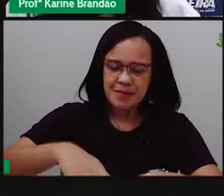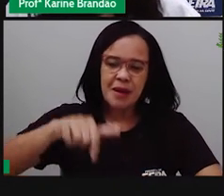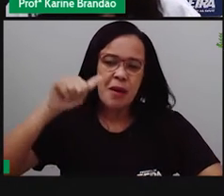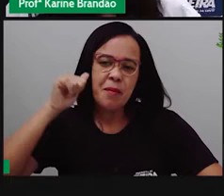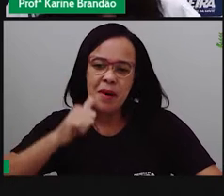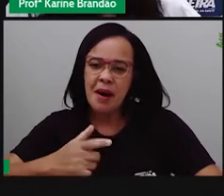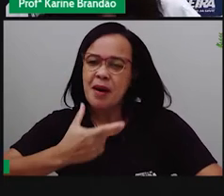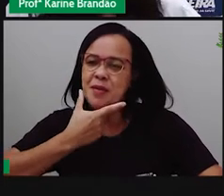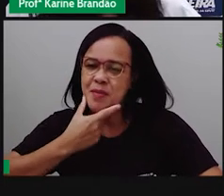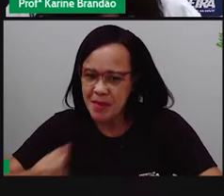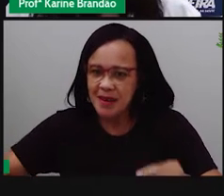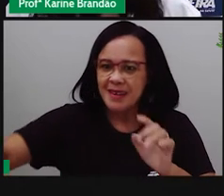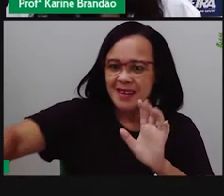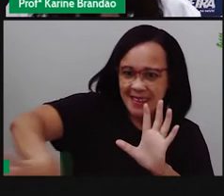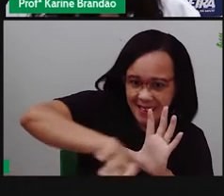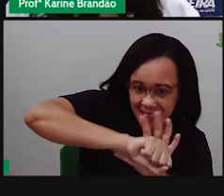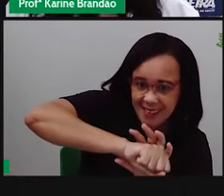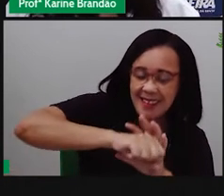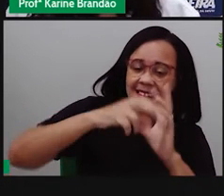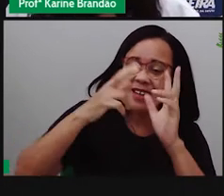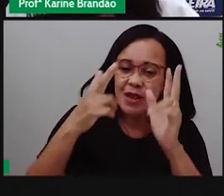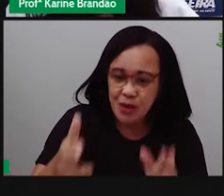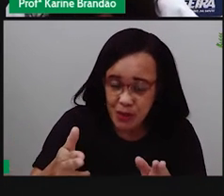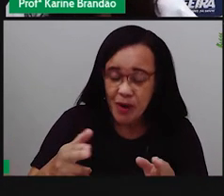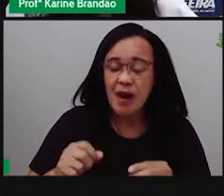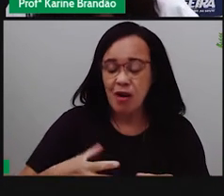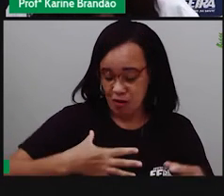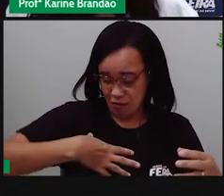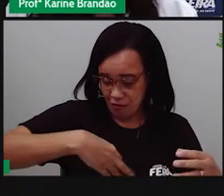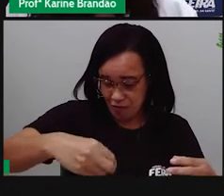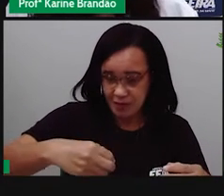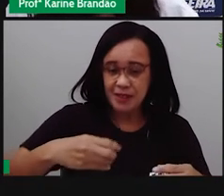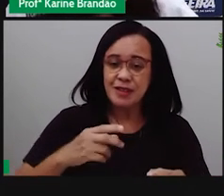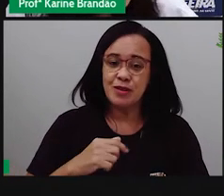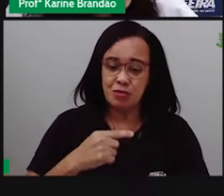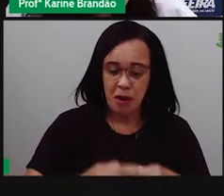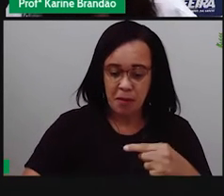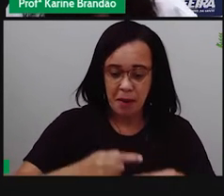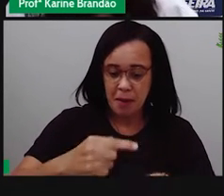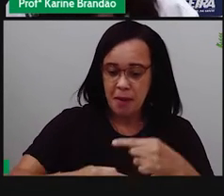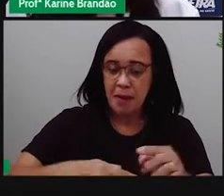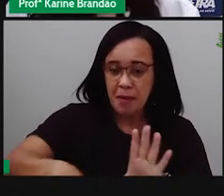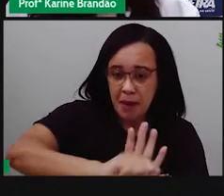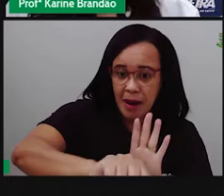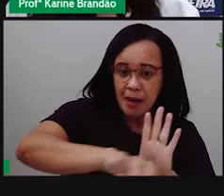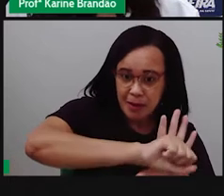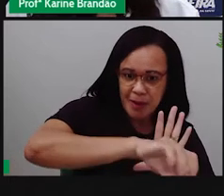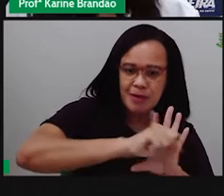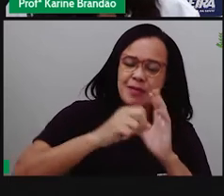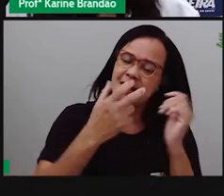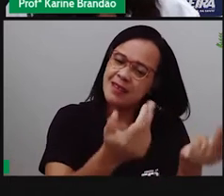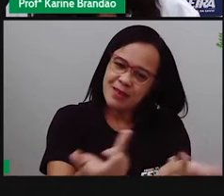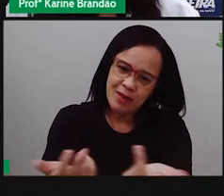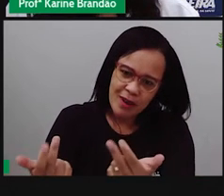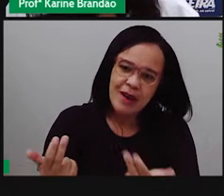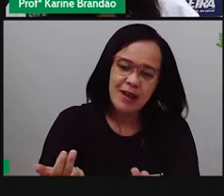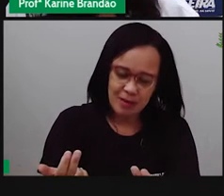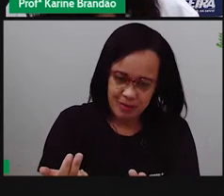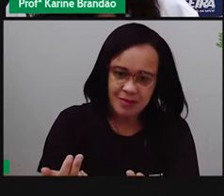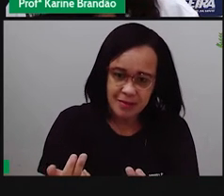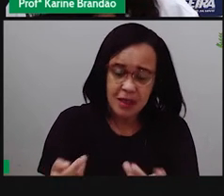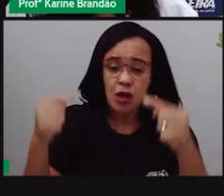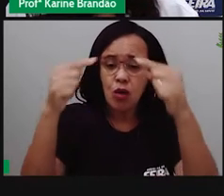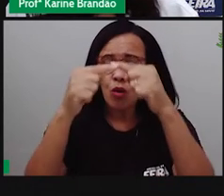lembra que nós já tivemos uma aula sobre herança, né? As nossas heranças. E a gente viu como se